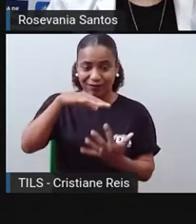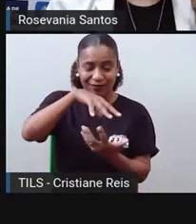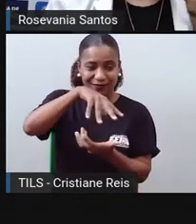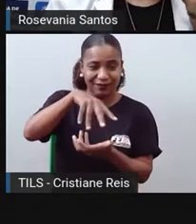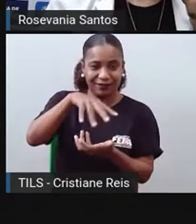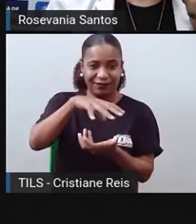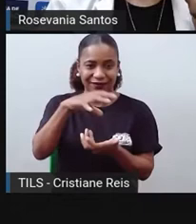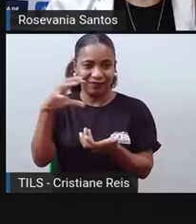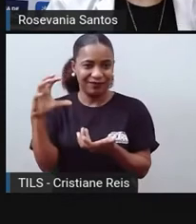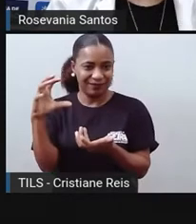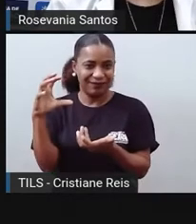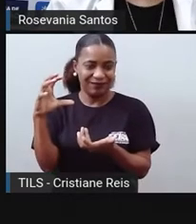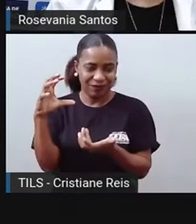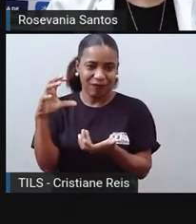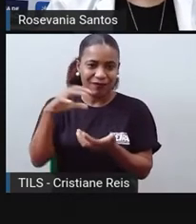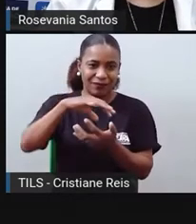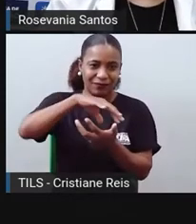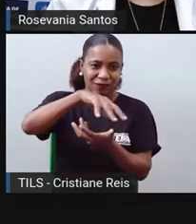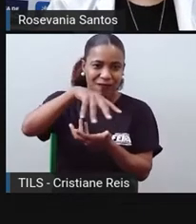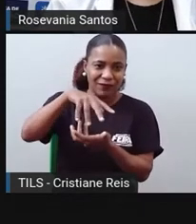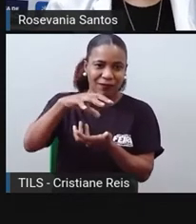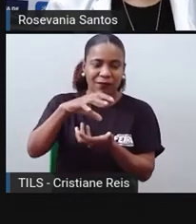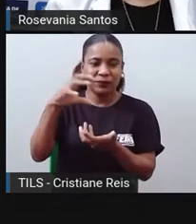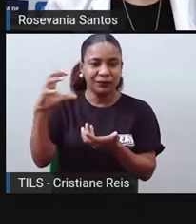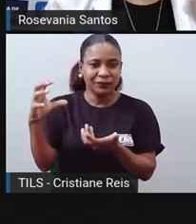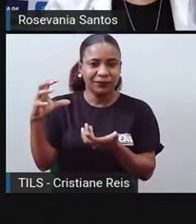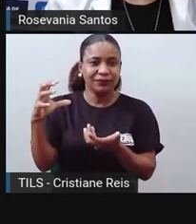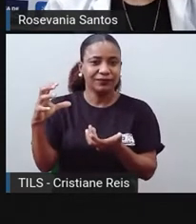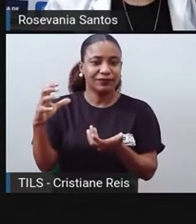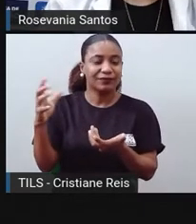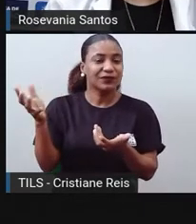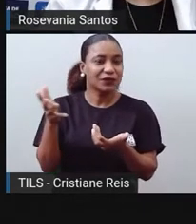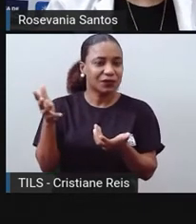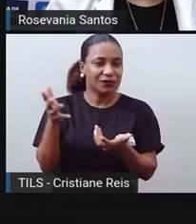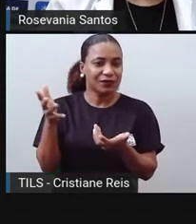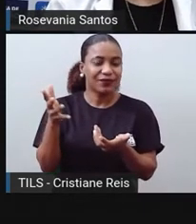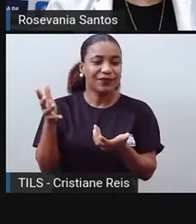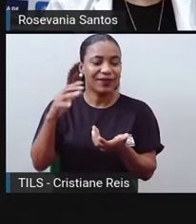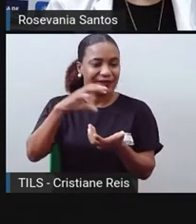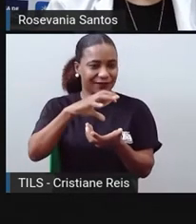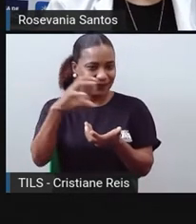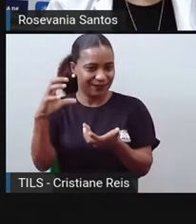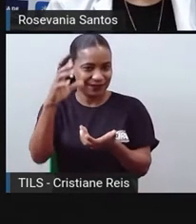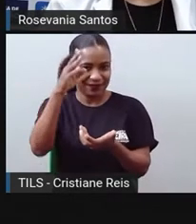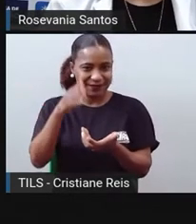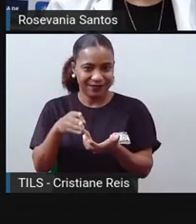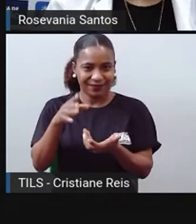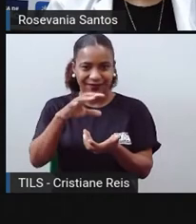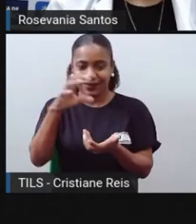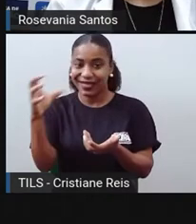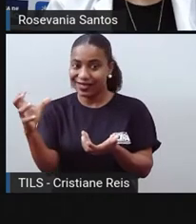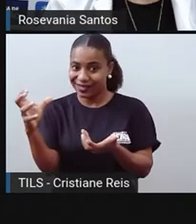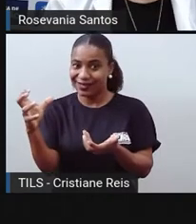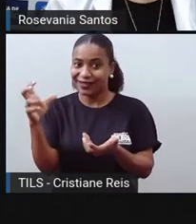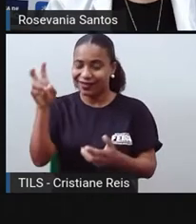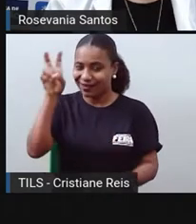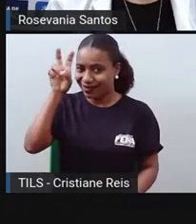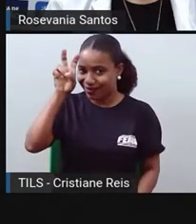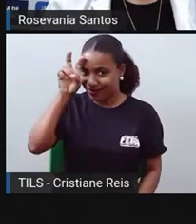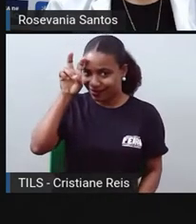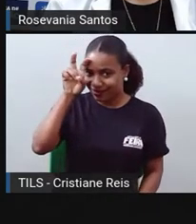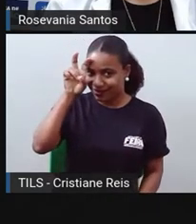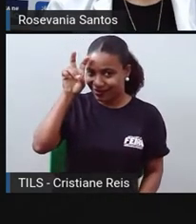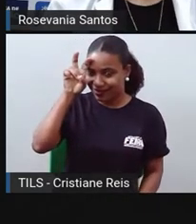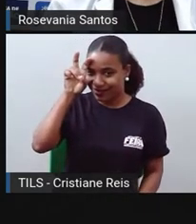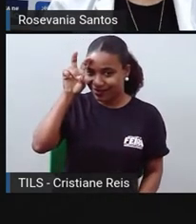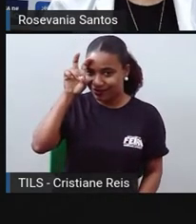eu gravo as quintas-feiras. Então, desse lado aqui da linha já é quinta-feira. E desse